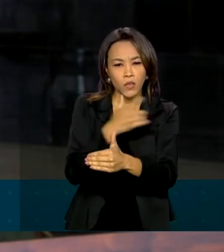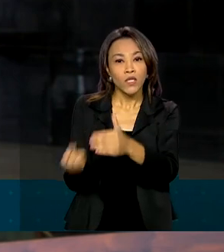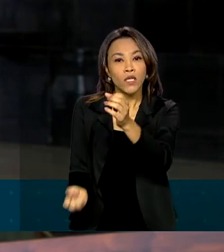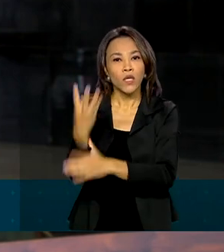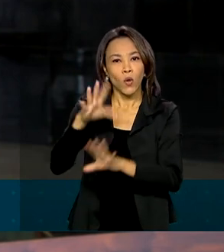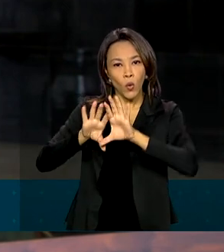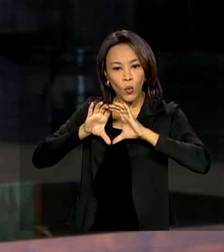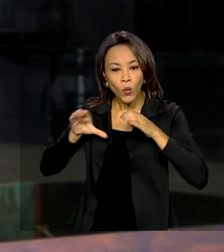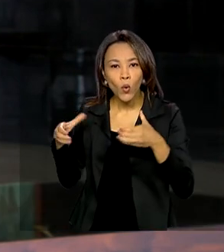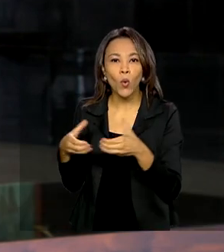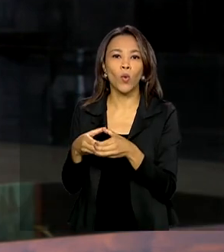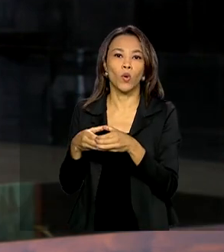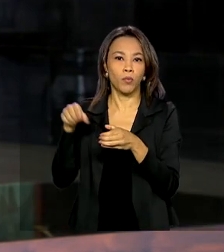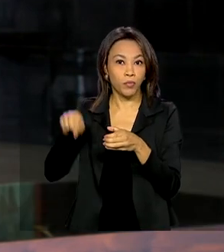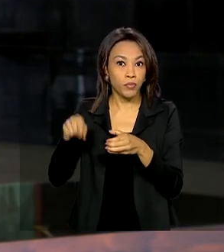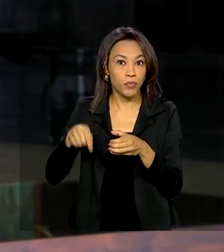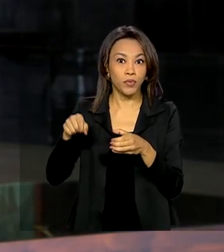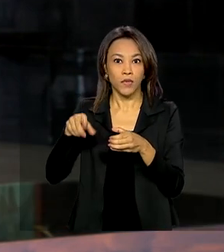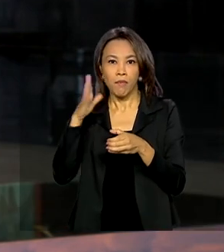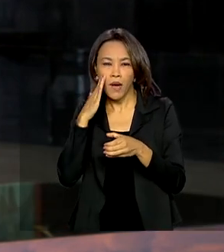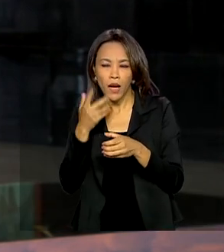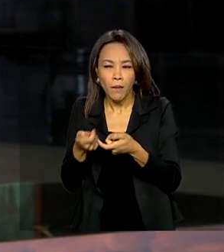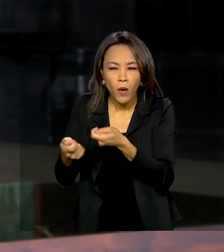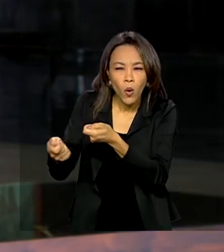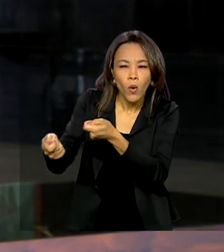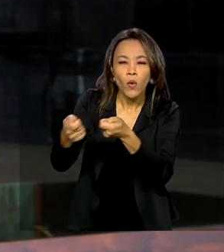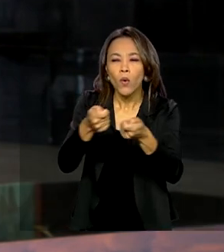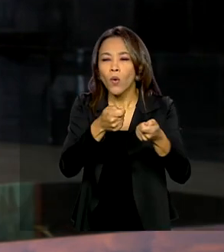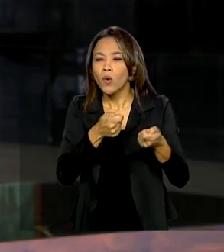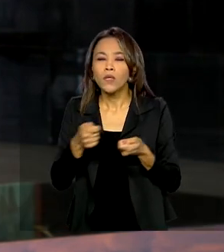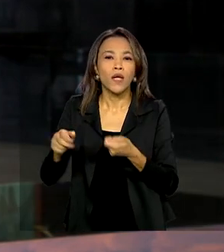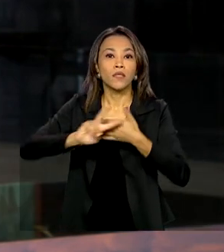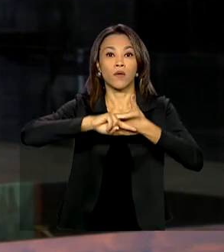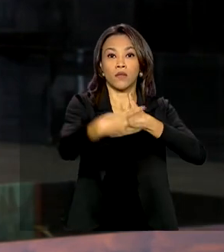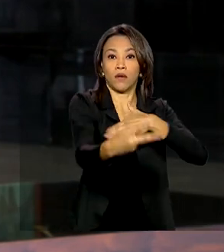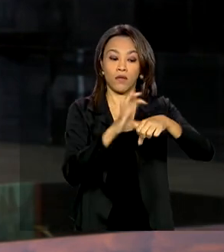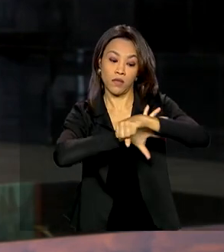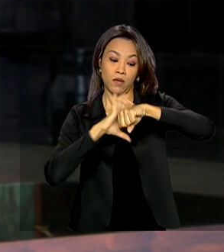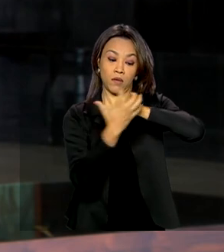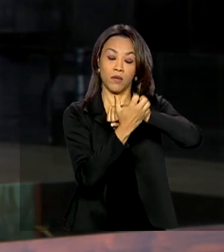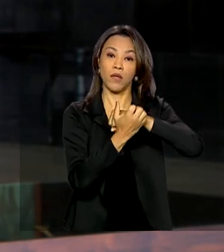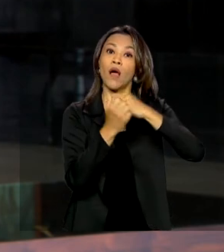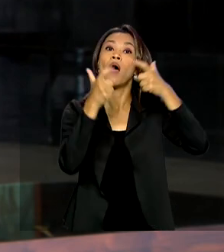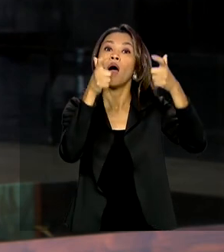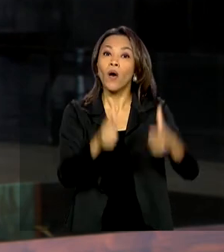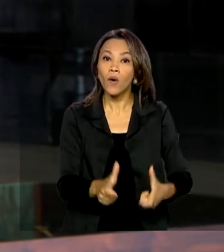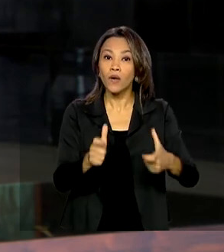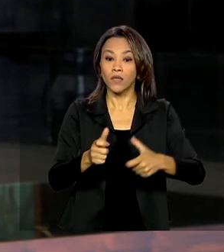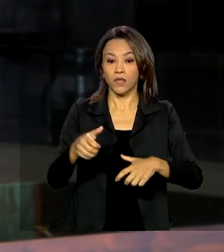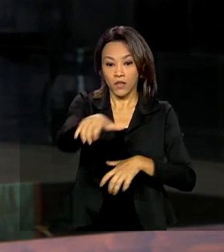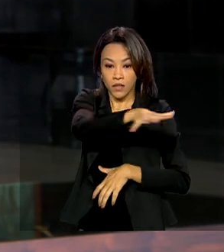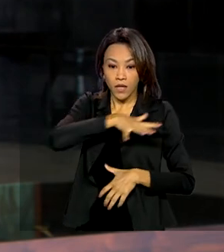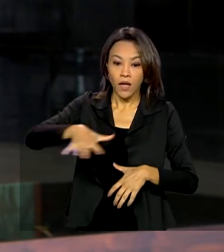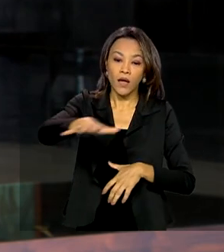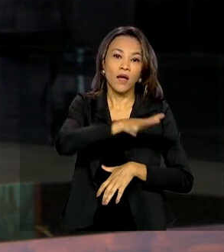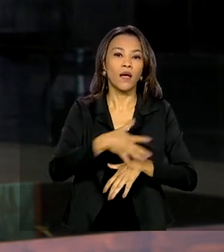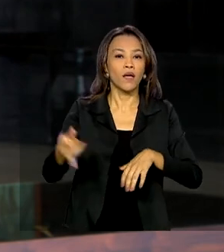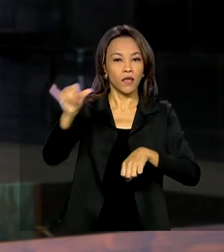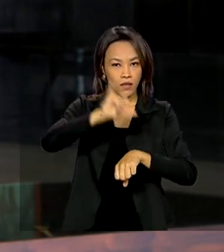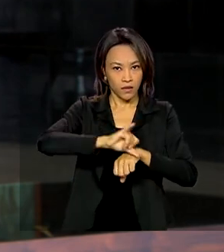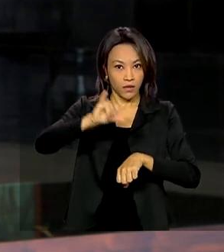planejamento, a execução e monitoramento dos impactos da pandemia na região de Manaus, focado na saúde